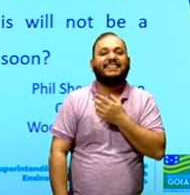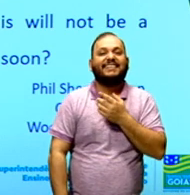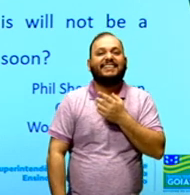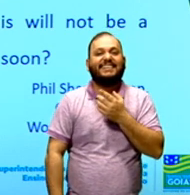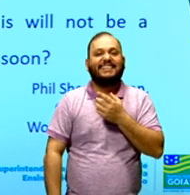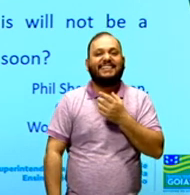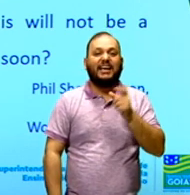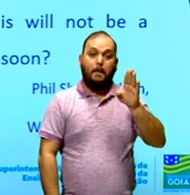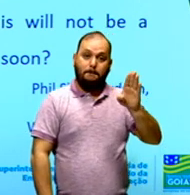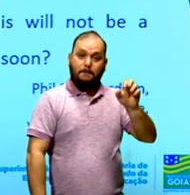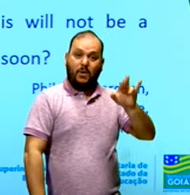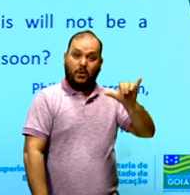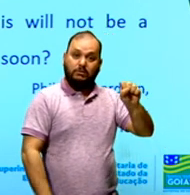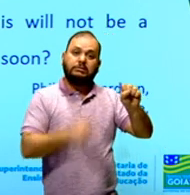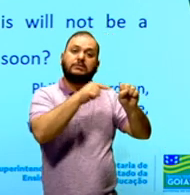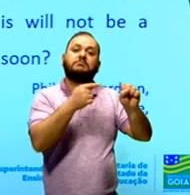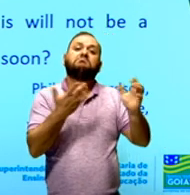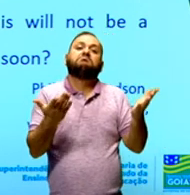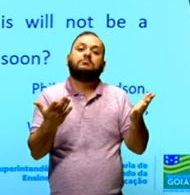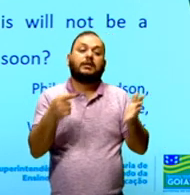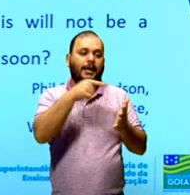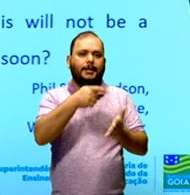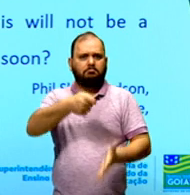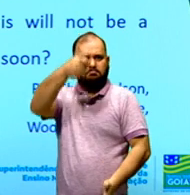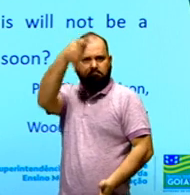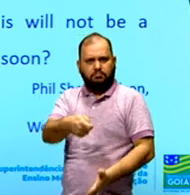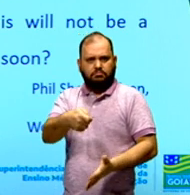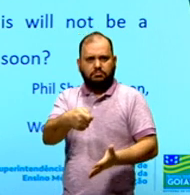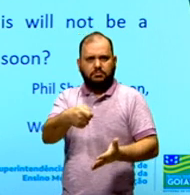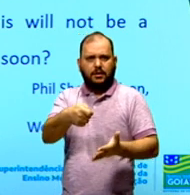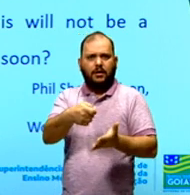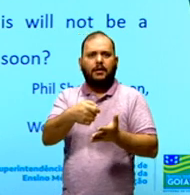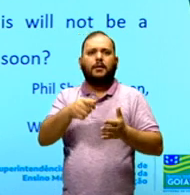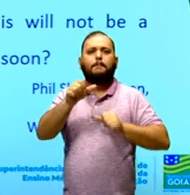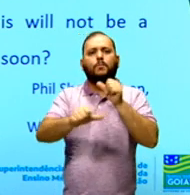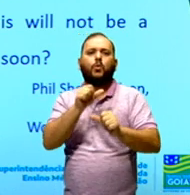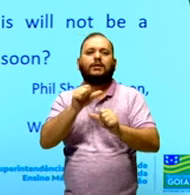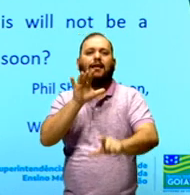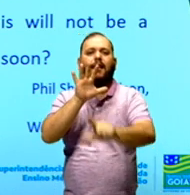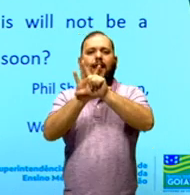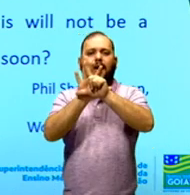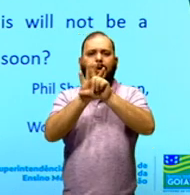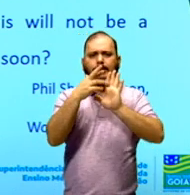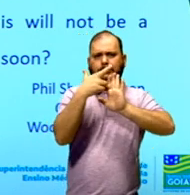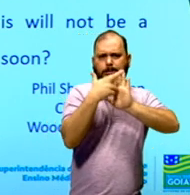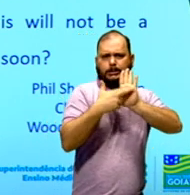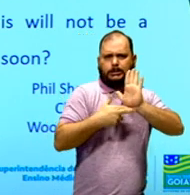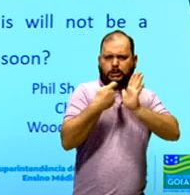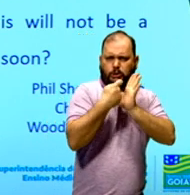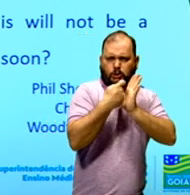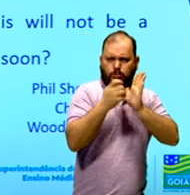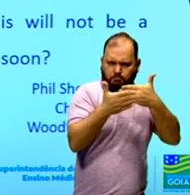-ministro, ele faz o quê? Ele decreta o início do relaxamento das restrições contra o coronavírus,